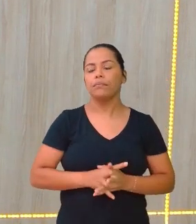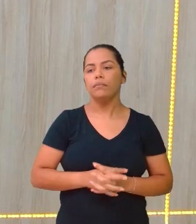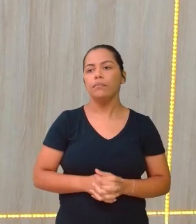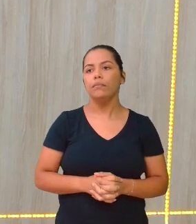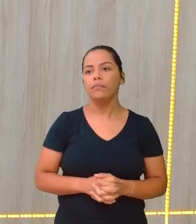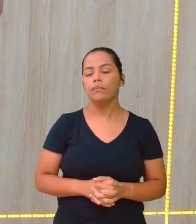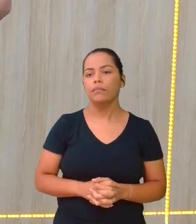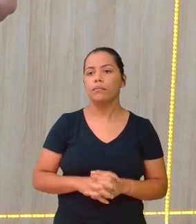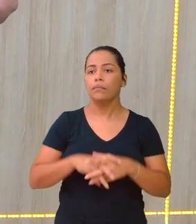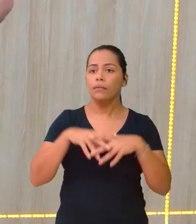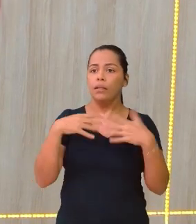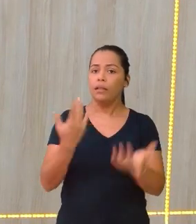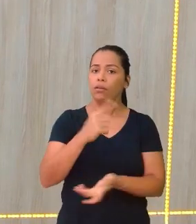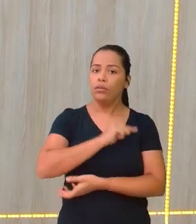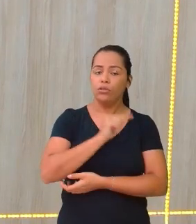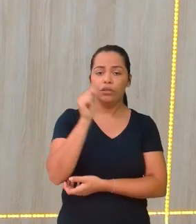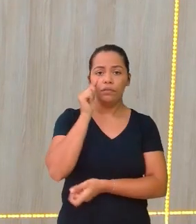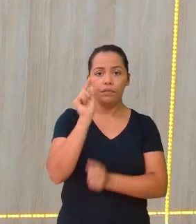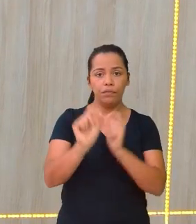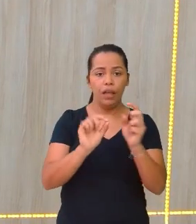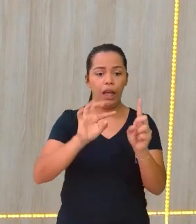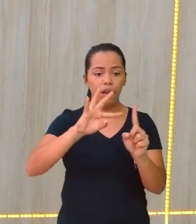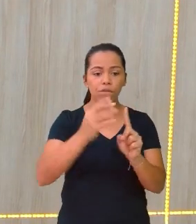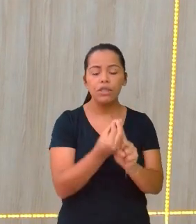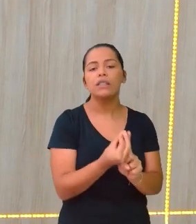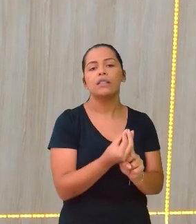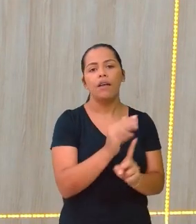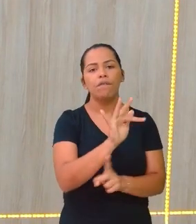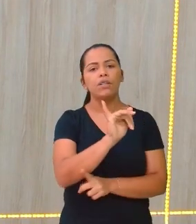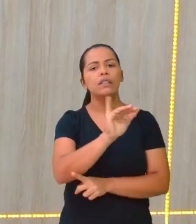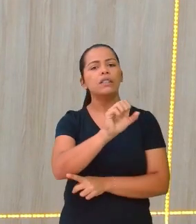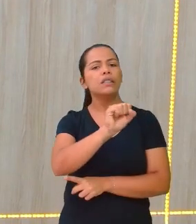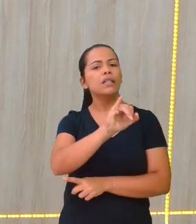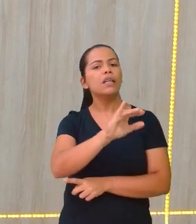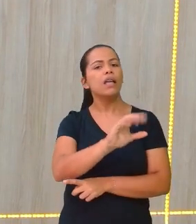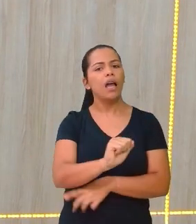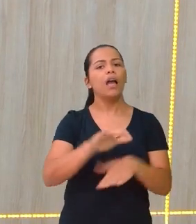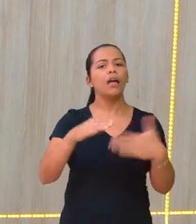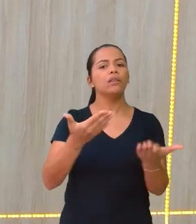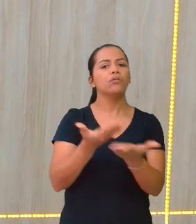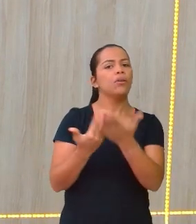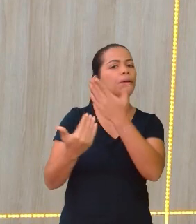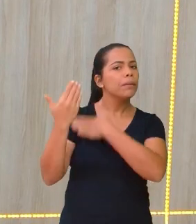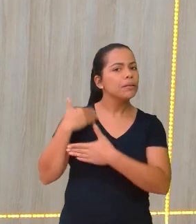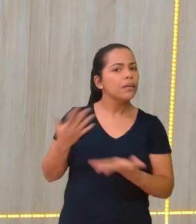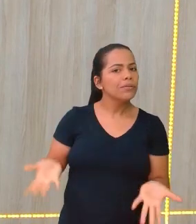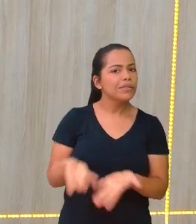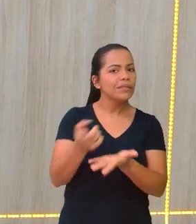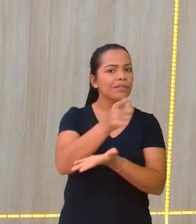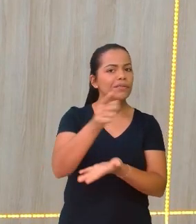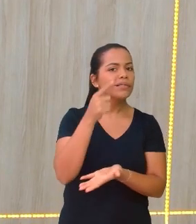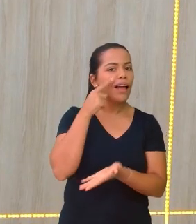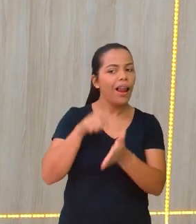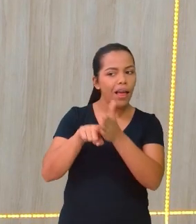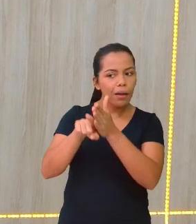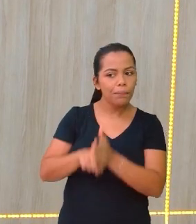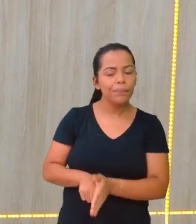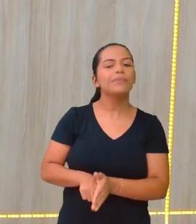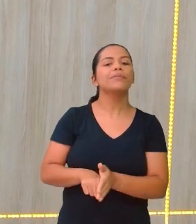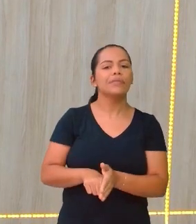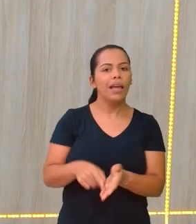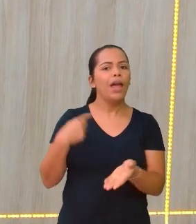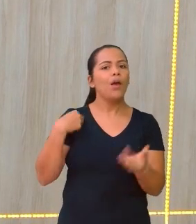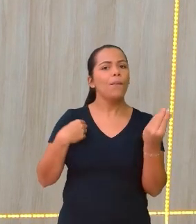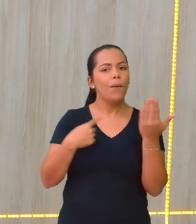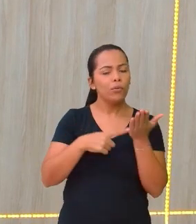nós elegemos a questão aí da Física. E na aula passada eu incentivei vocês darem uma olhadinha, deixei até um QR Code